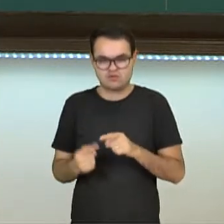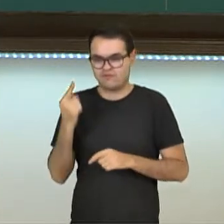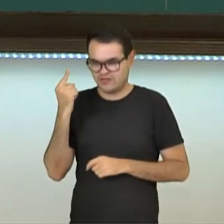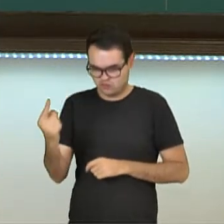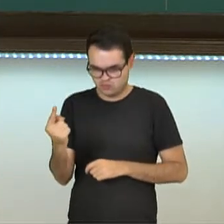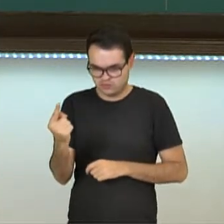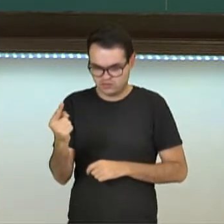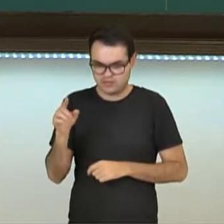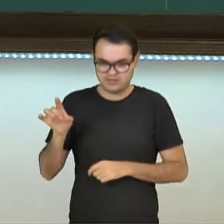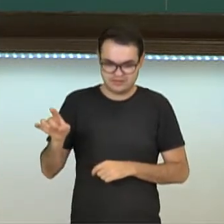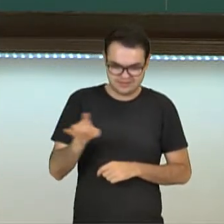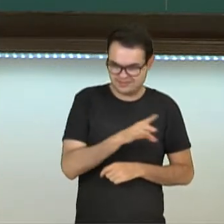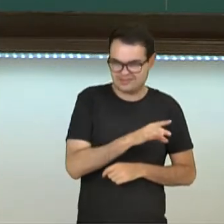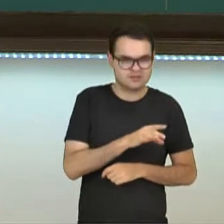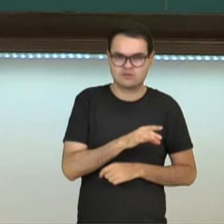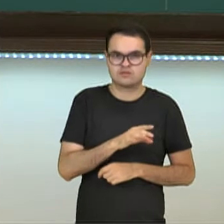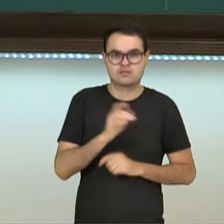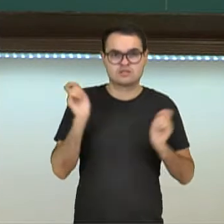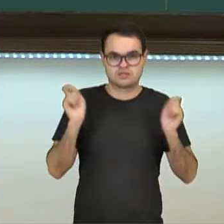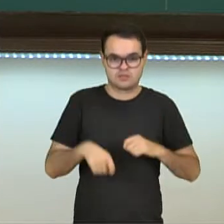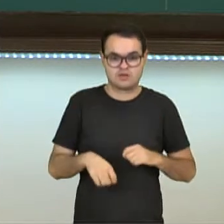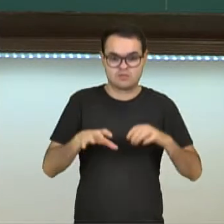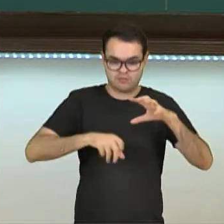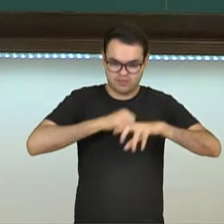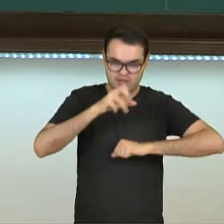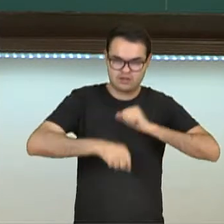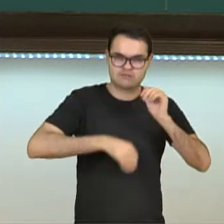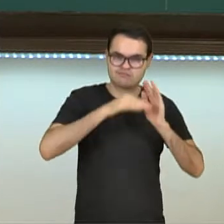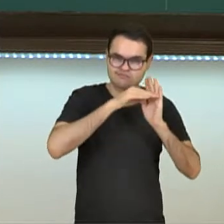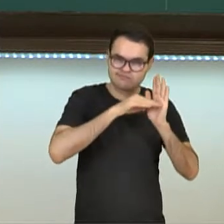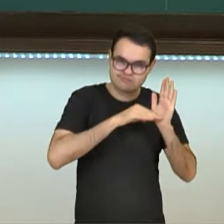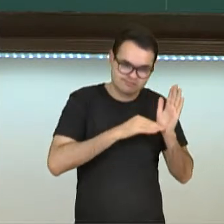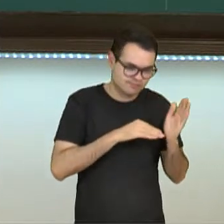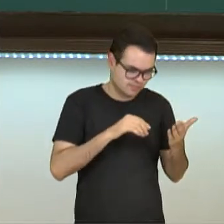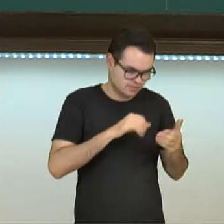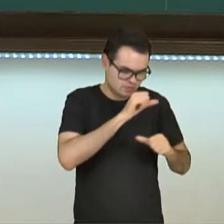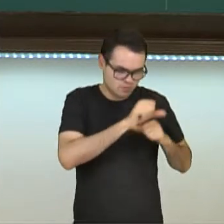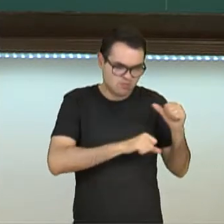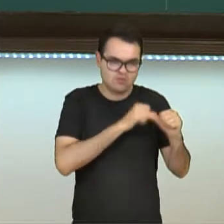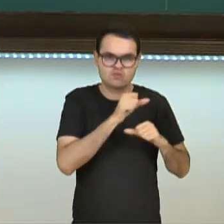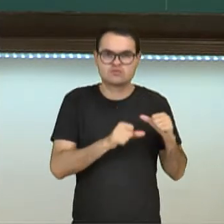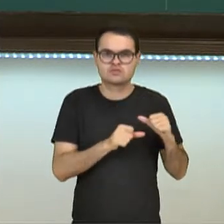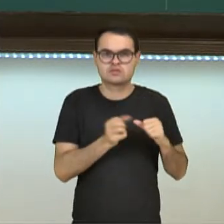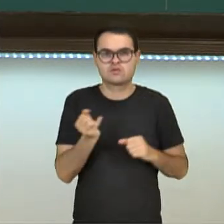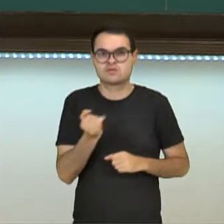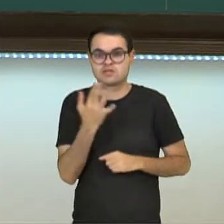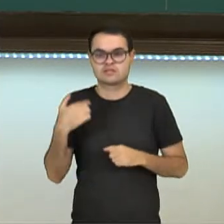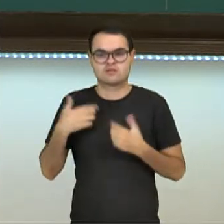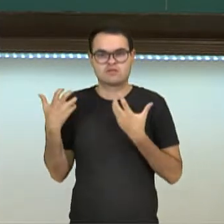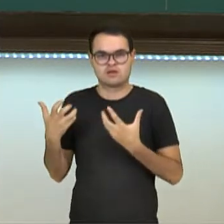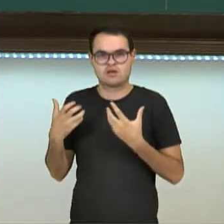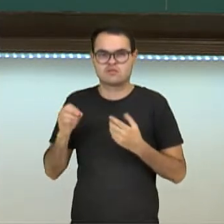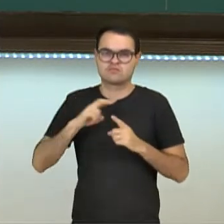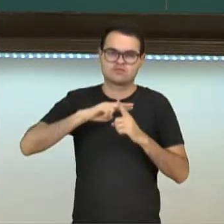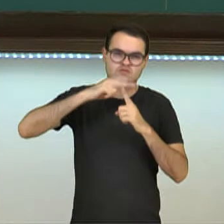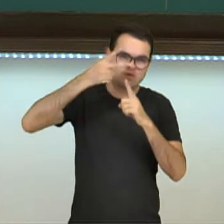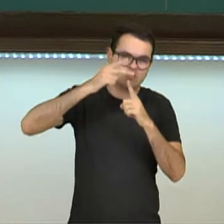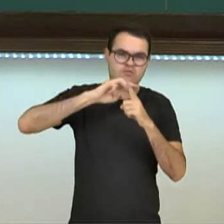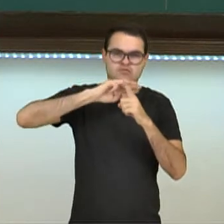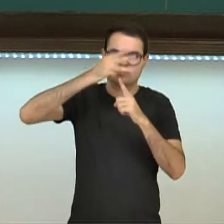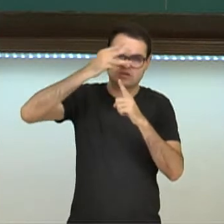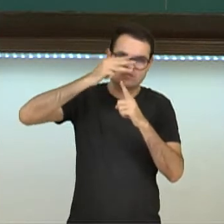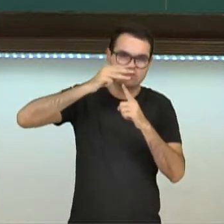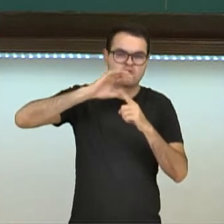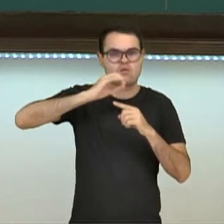uma receita de cada vez? Não. Eu pego os meus ingredientes e transformo na quantidade que eu quero. Ou dobro, ou triplo,